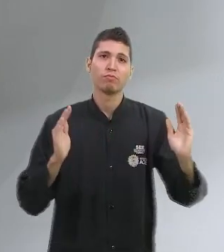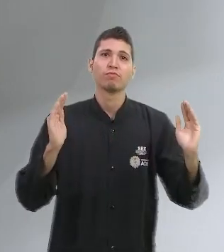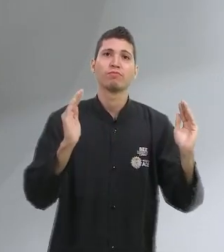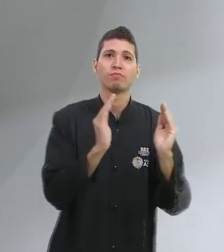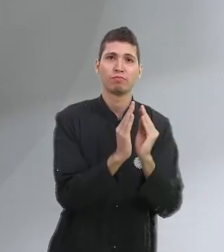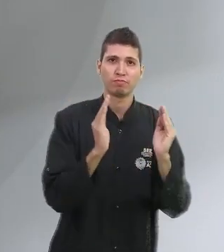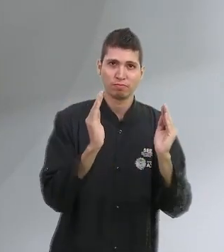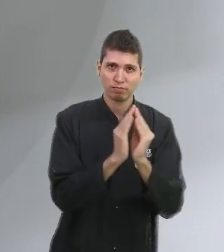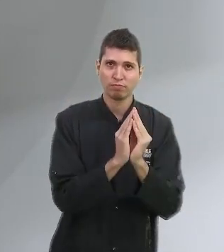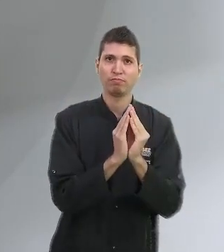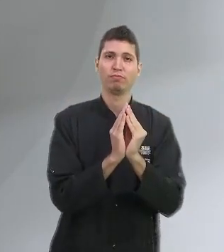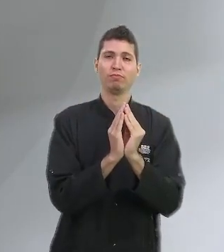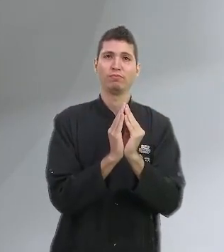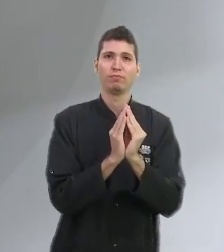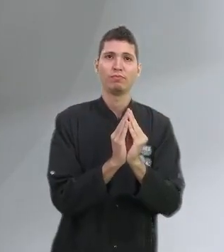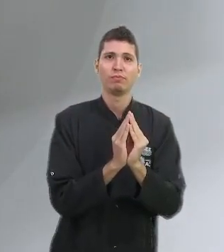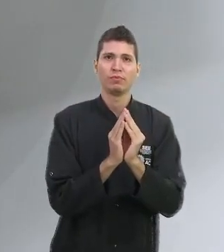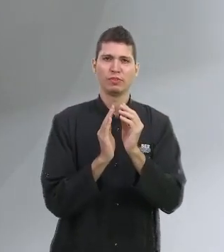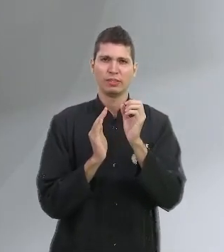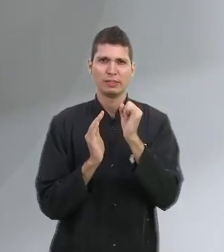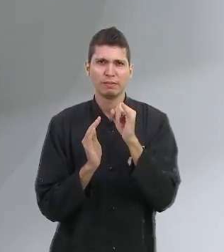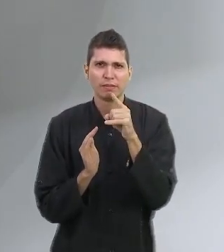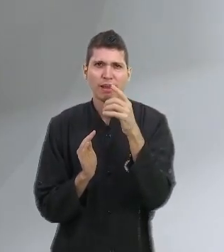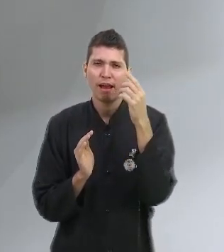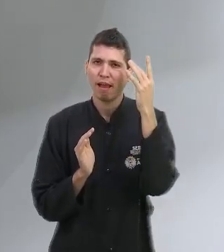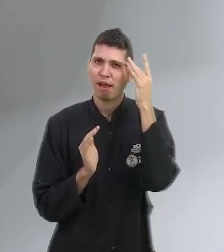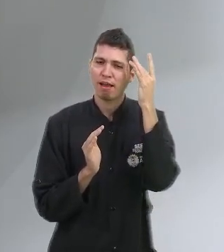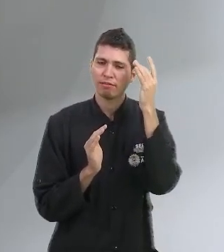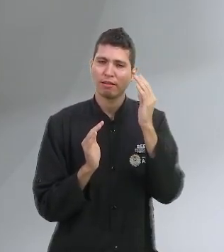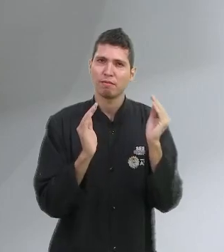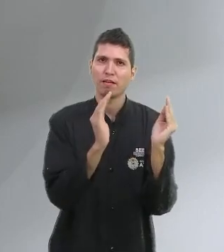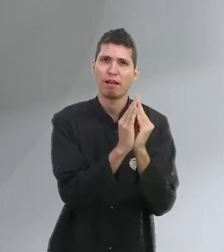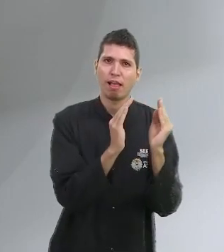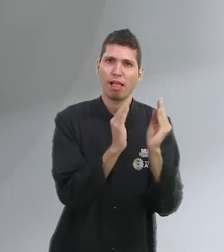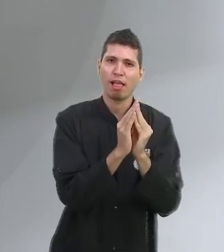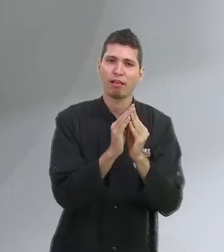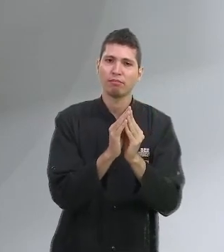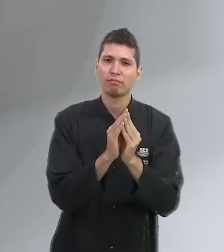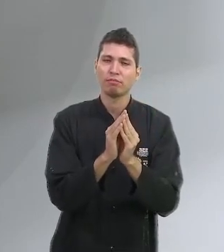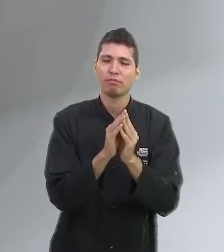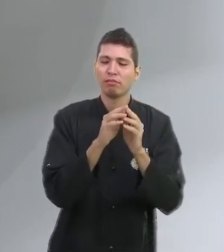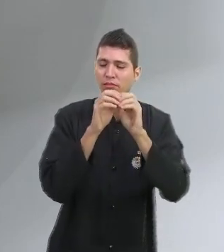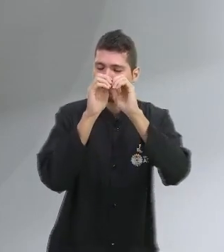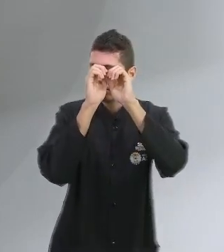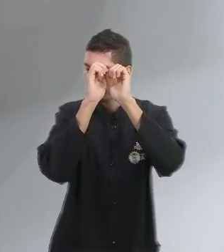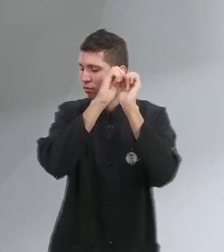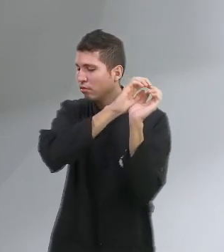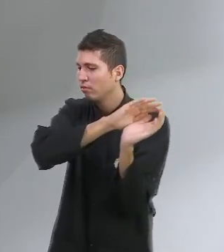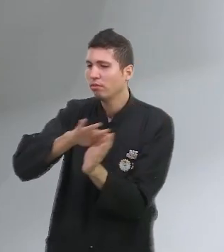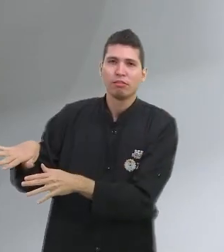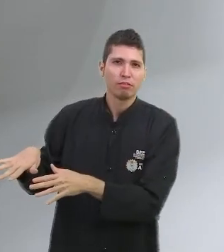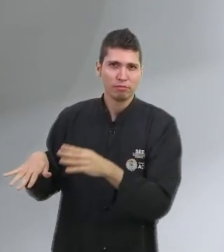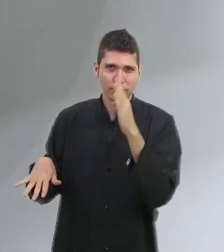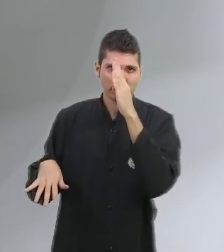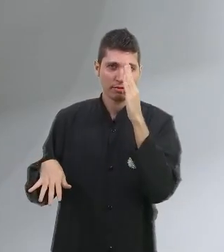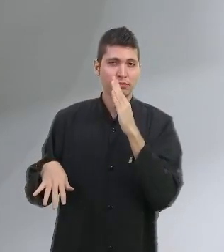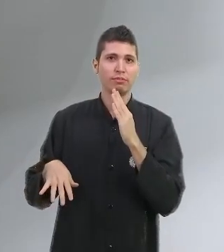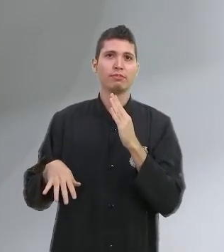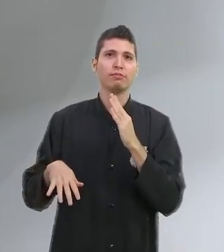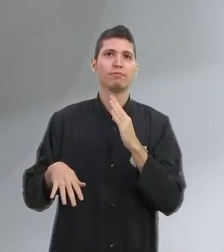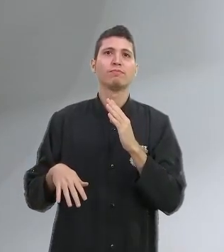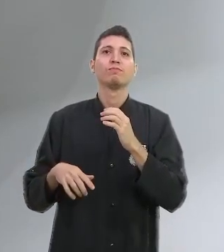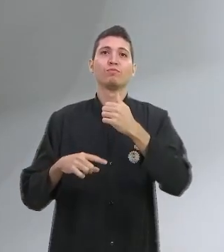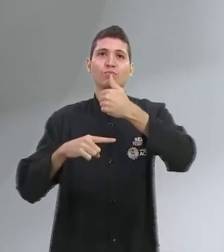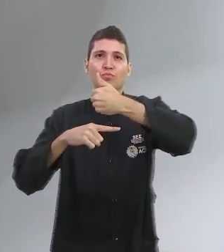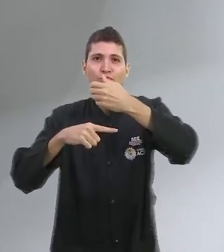E você que achava que a poupança estava esquecida pelos brasileiros, um terço da população